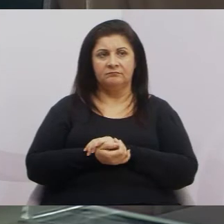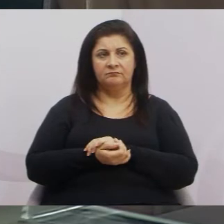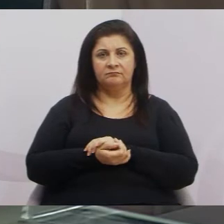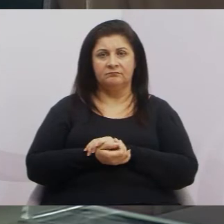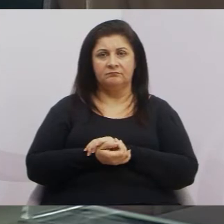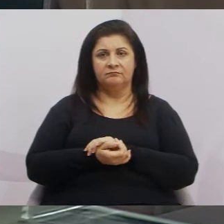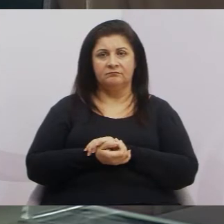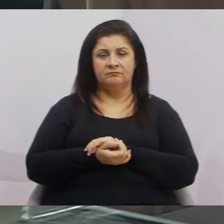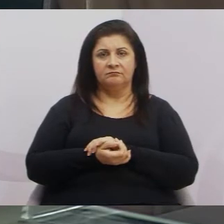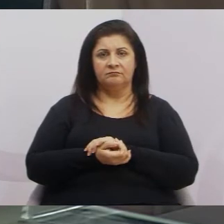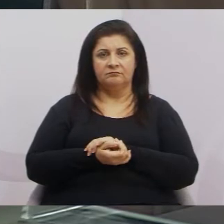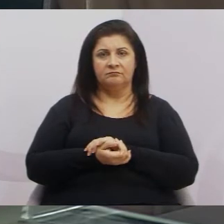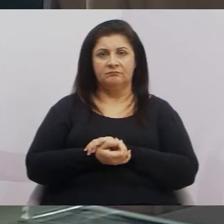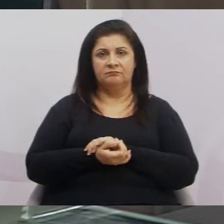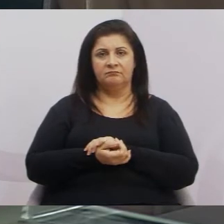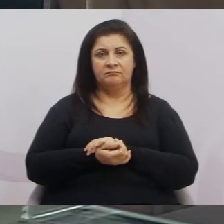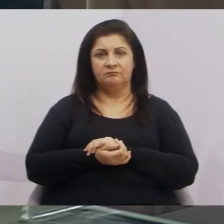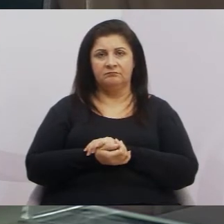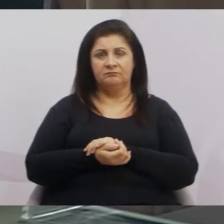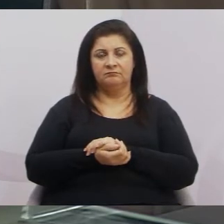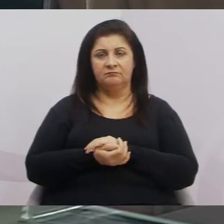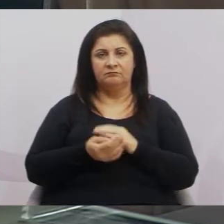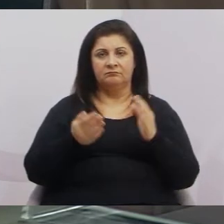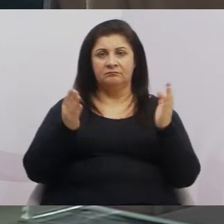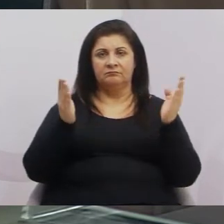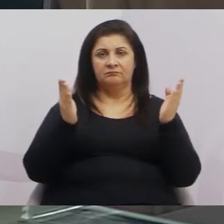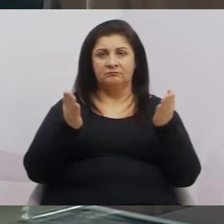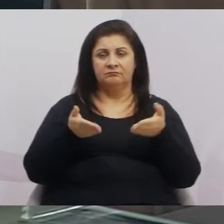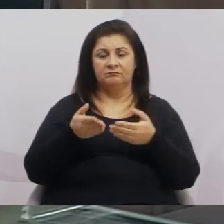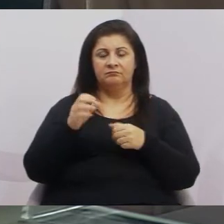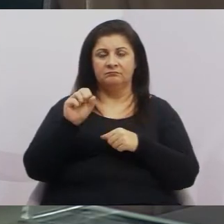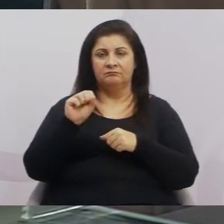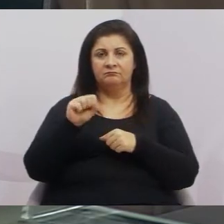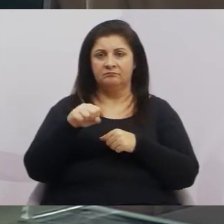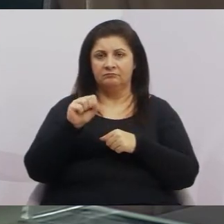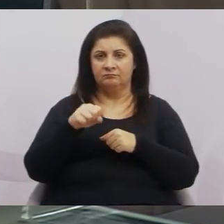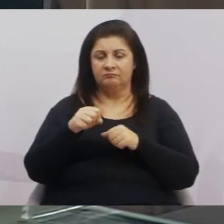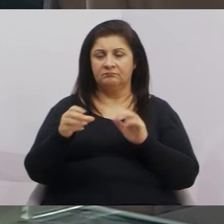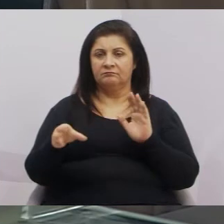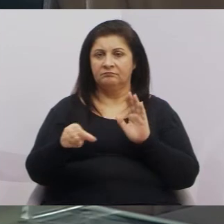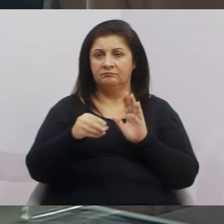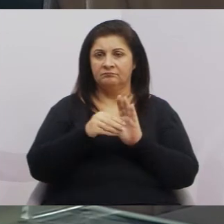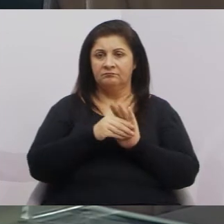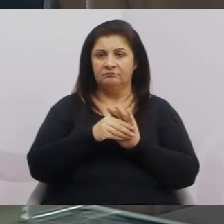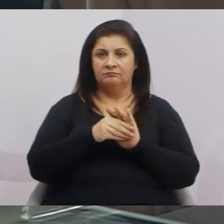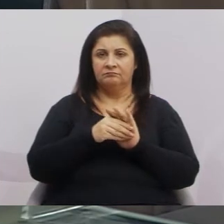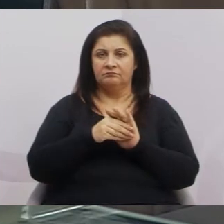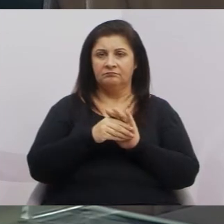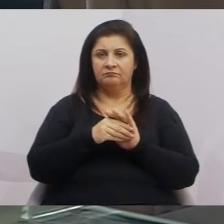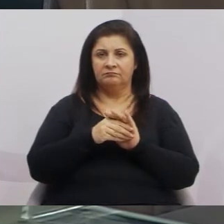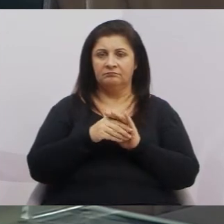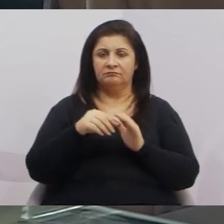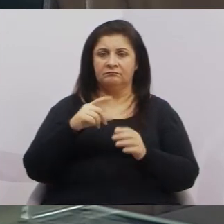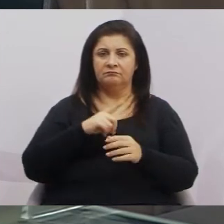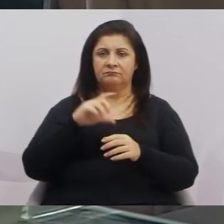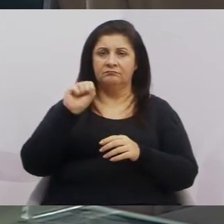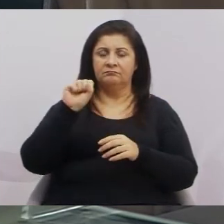e agora sim entramos com a emenda e nós já temos oito assinaturas.